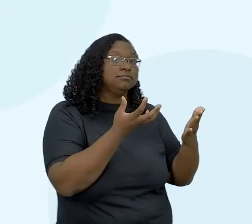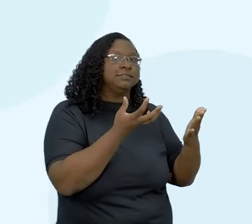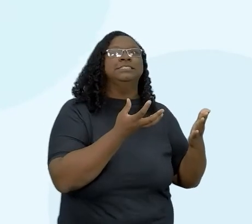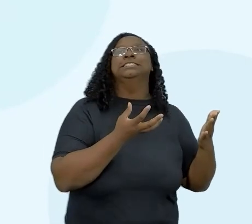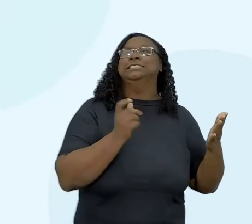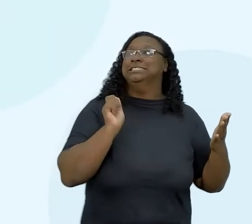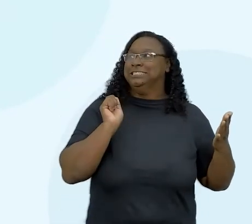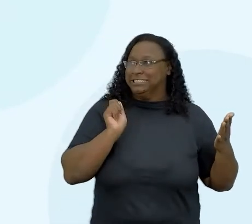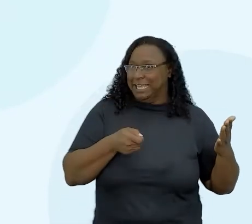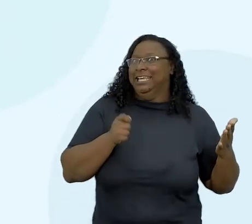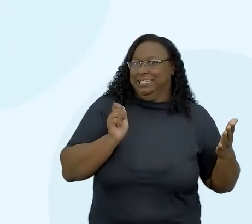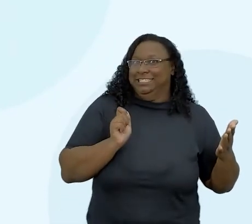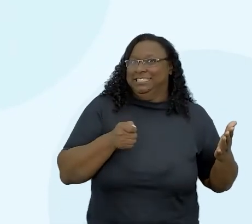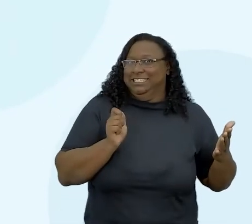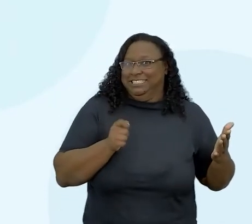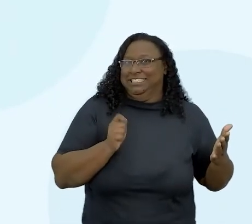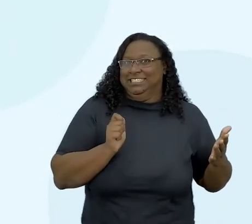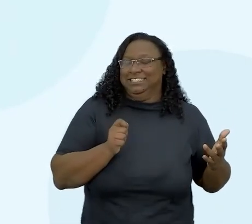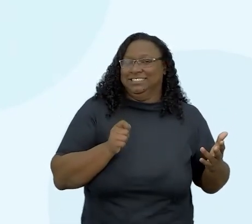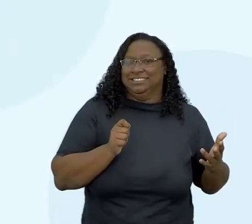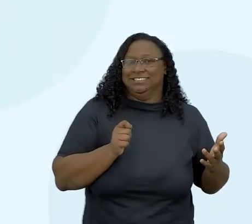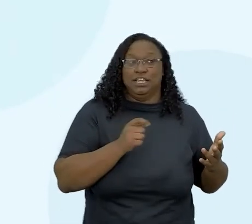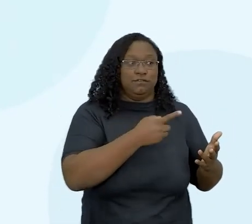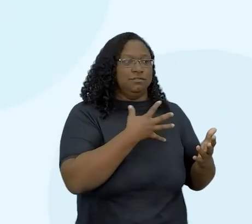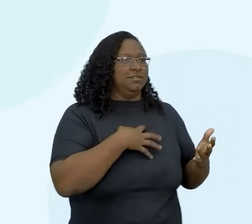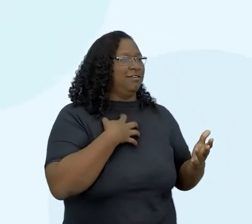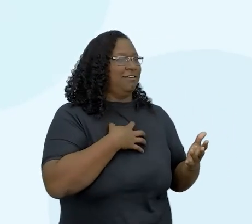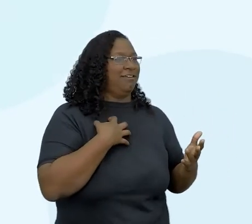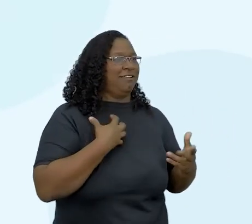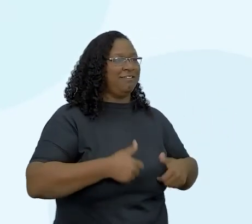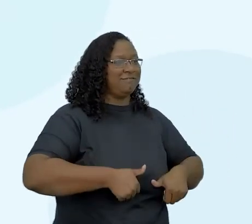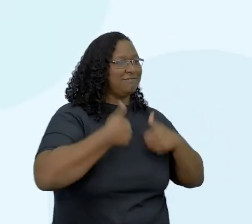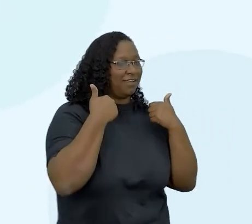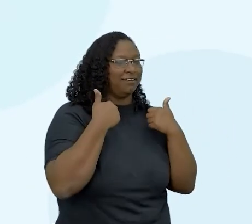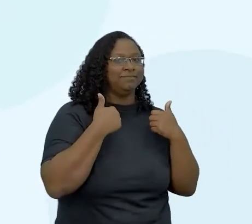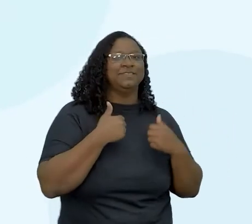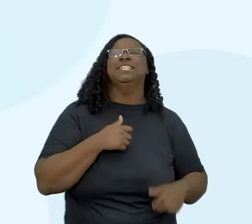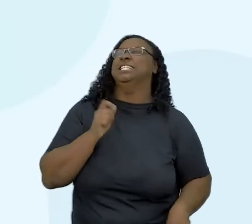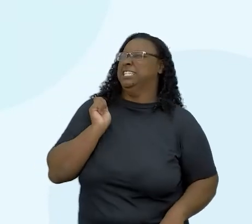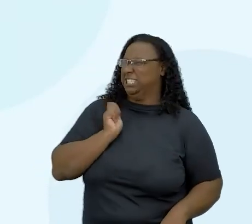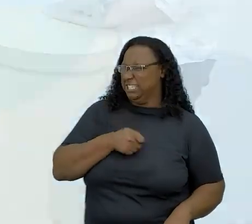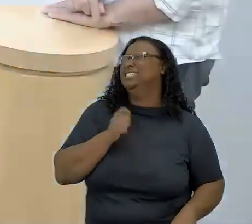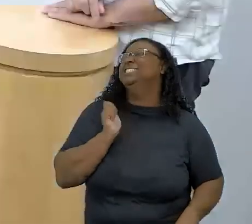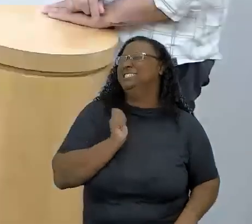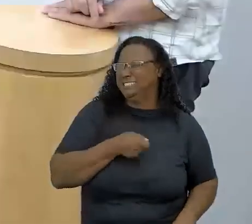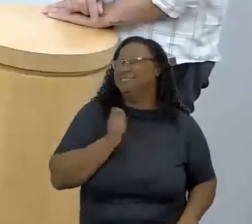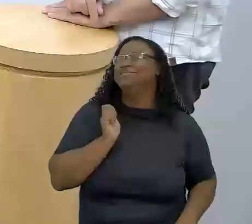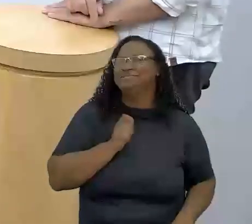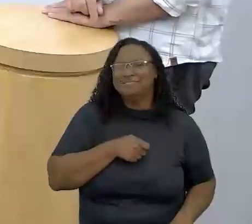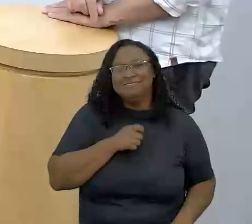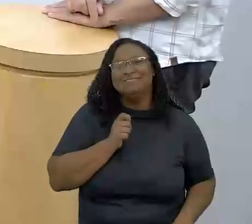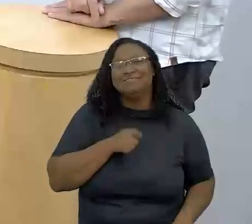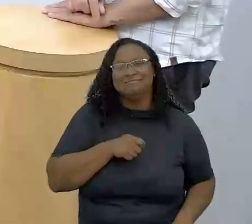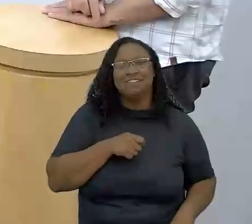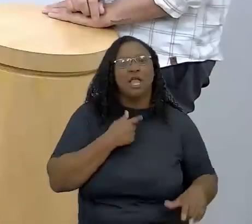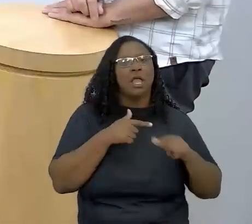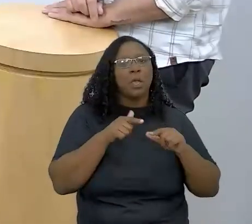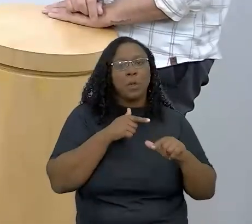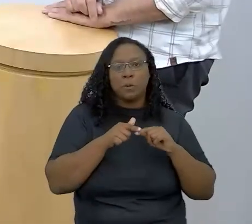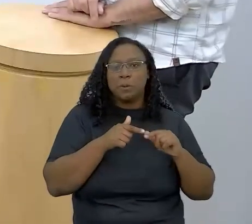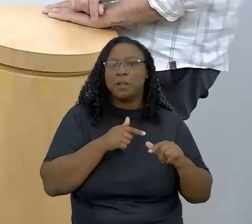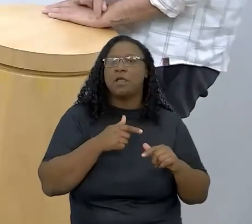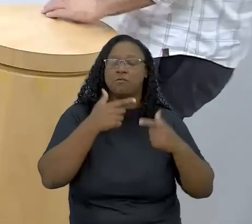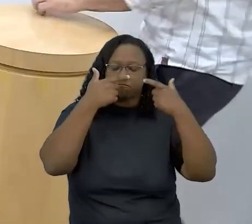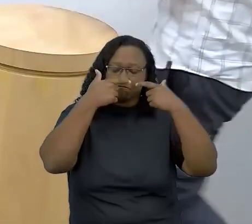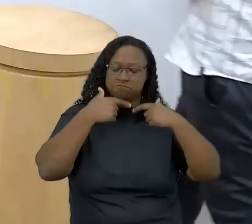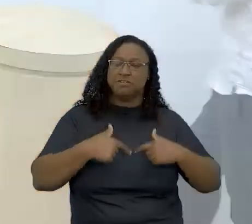Cheguei. Chegou? Cheguei, cheguei. Você se sente realizada? Realizada. Sim, com certeza. Tanto profissional quanto pessoal. Muito